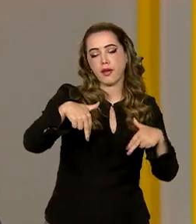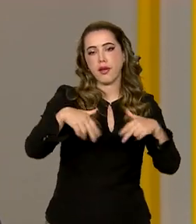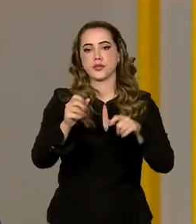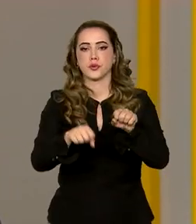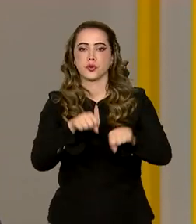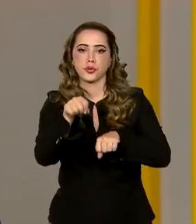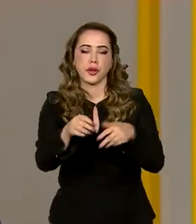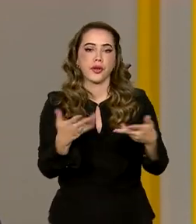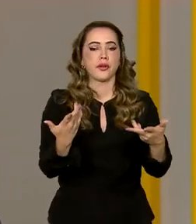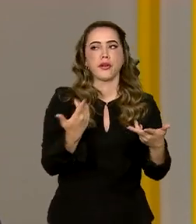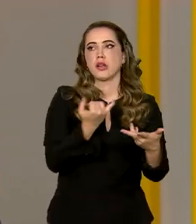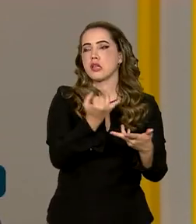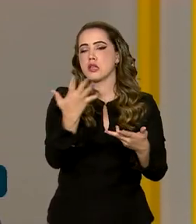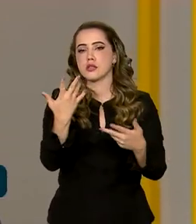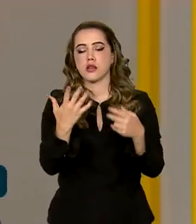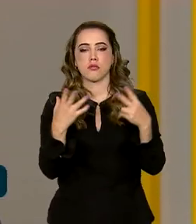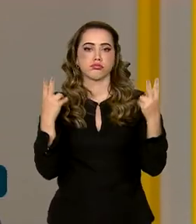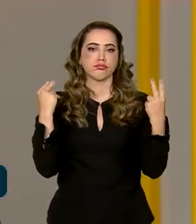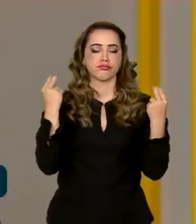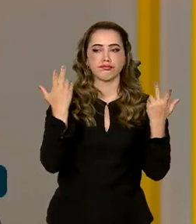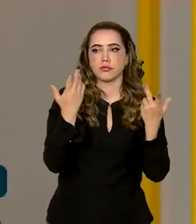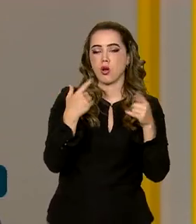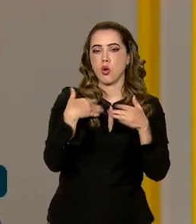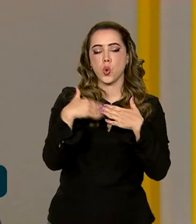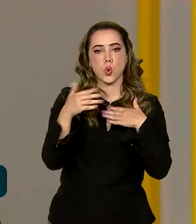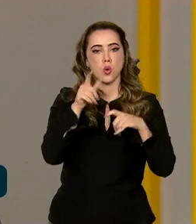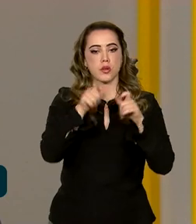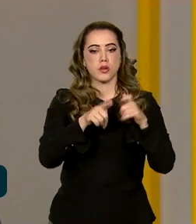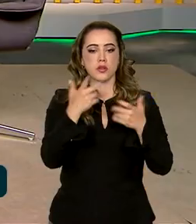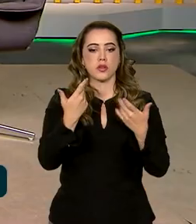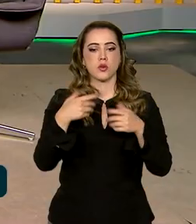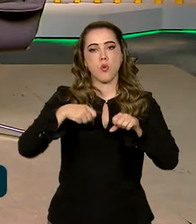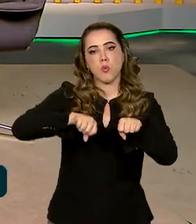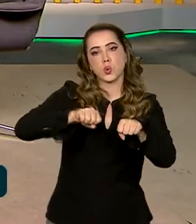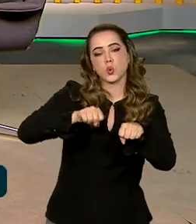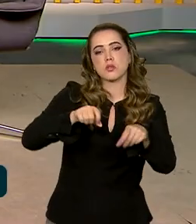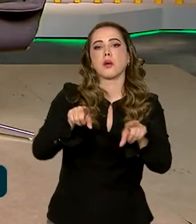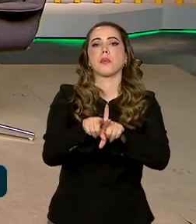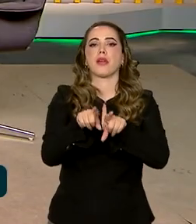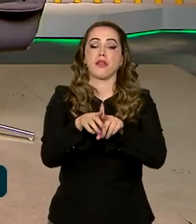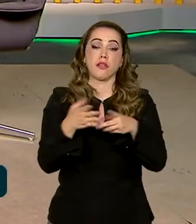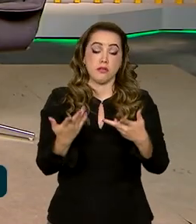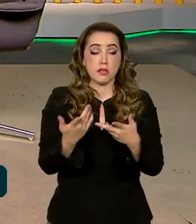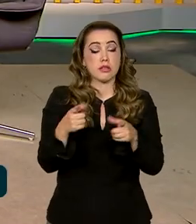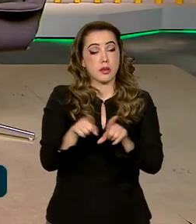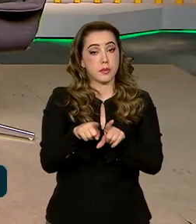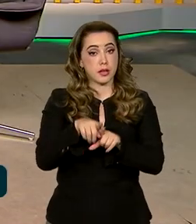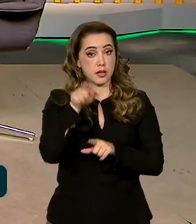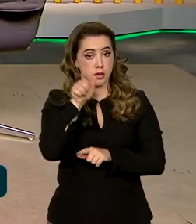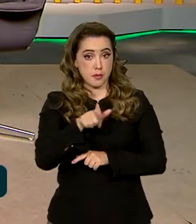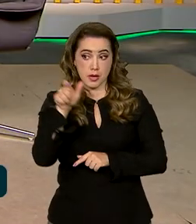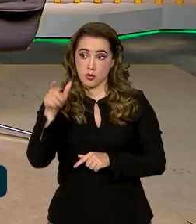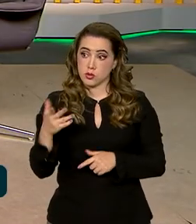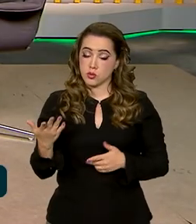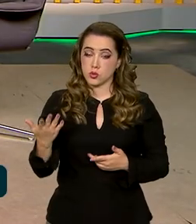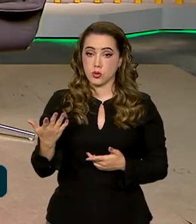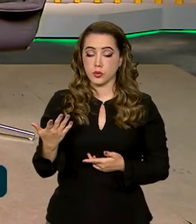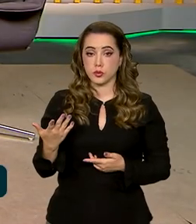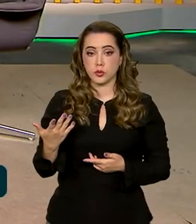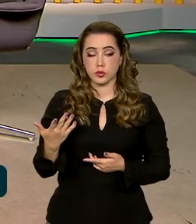o ciclista, pedestre, o motorista, o piloto de motocicleta, né. Além, obviamente, de questões